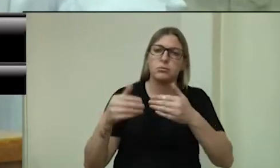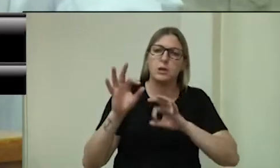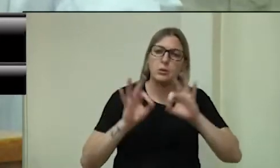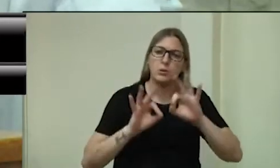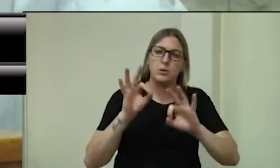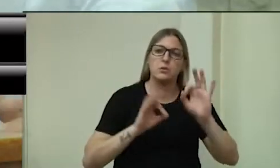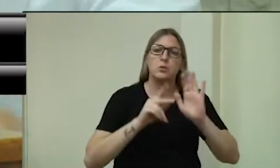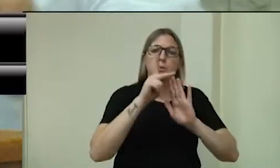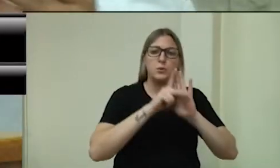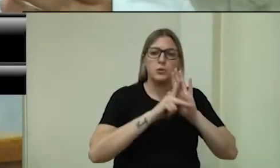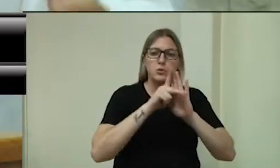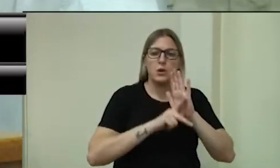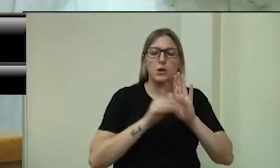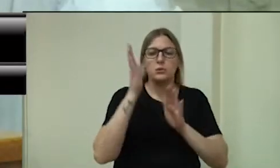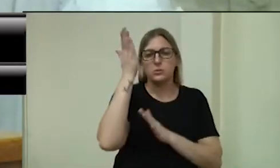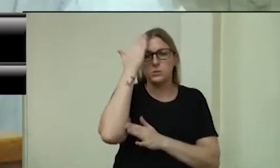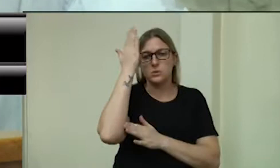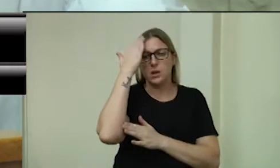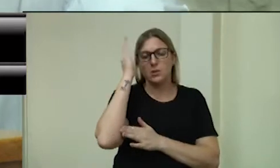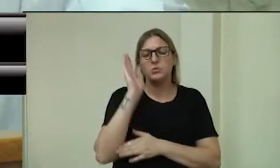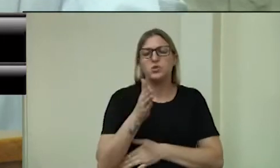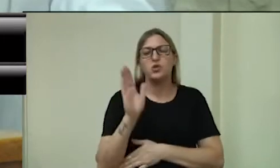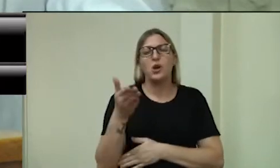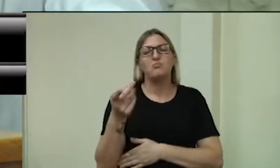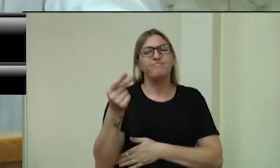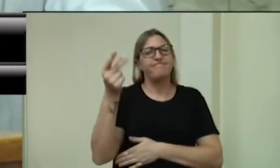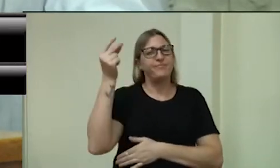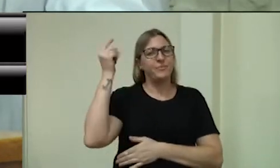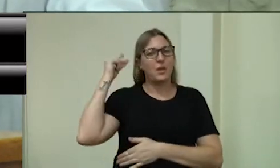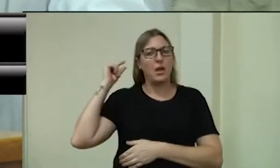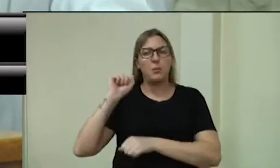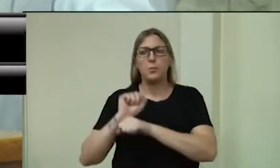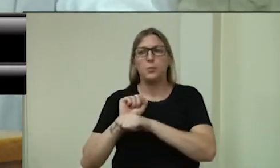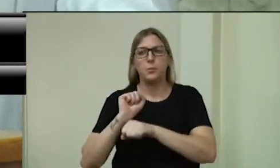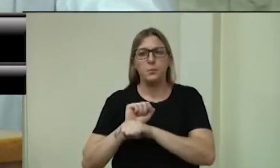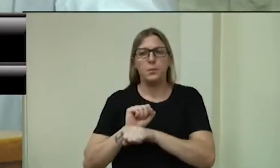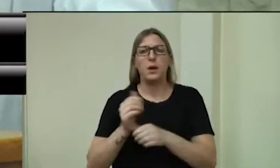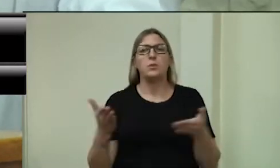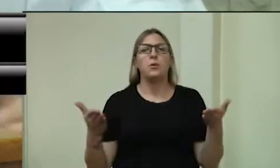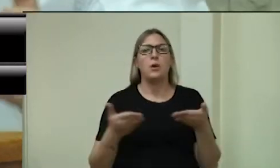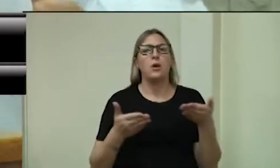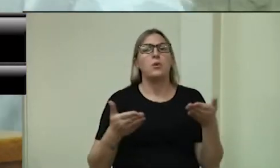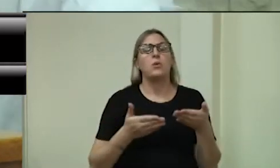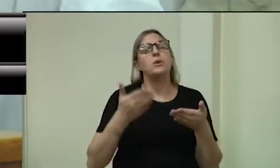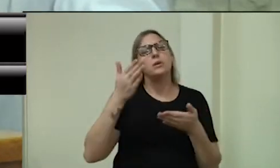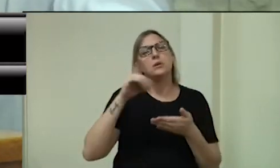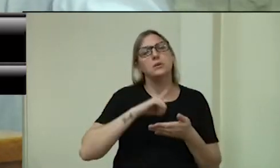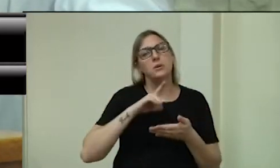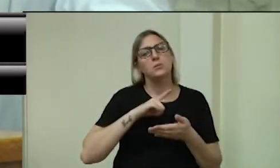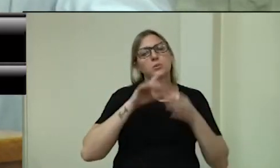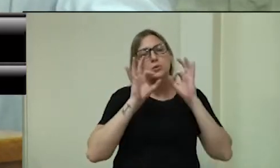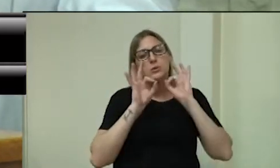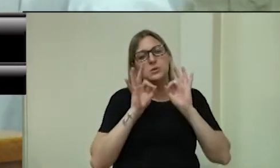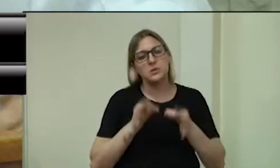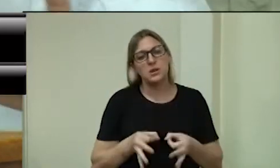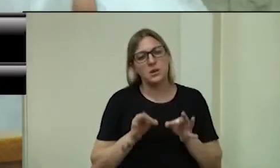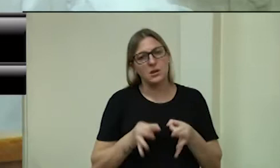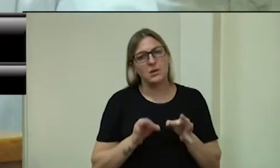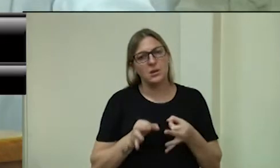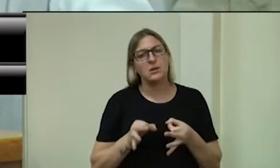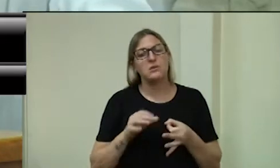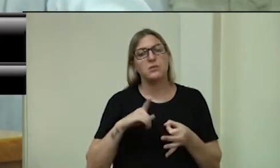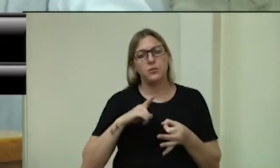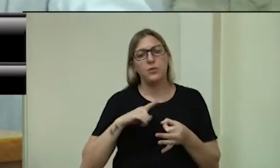tempo ele precisava sair do papel e a gente tem total certeza que agora vamos ter um